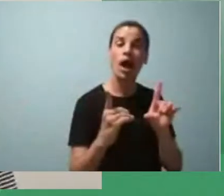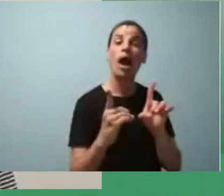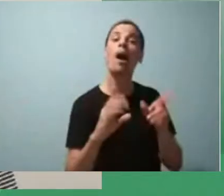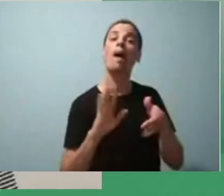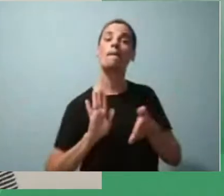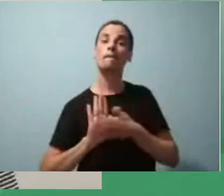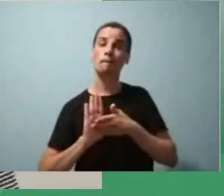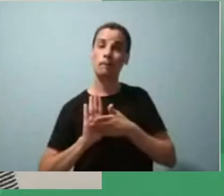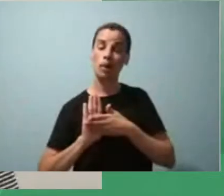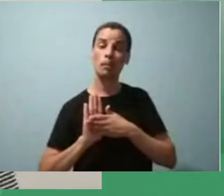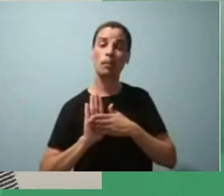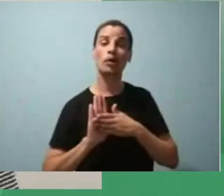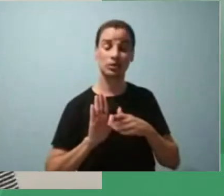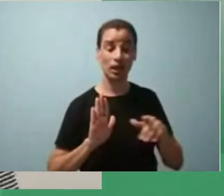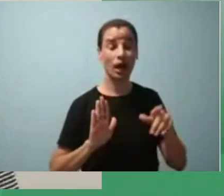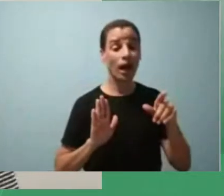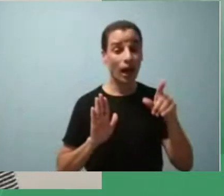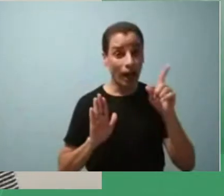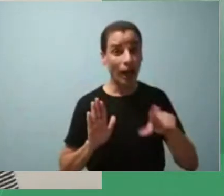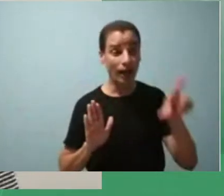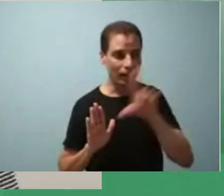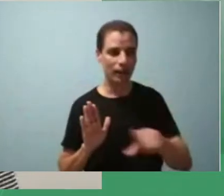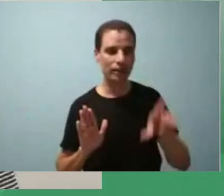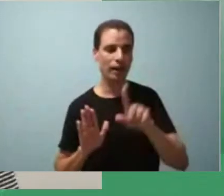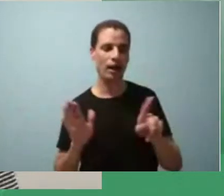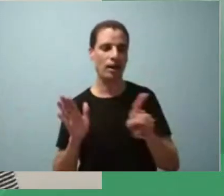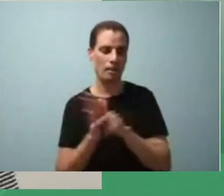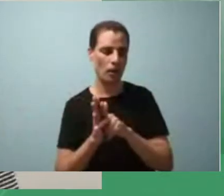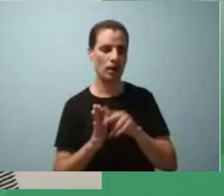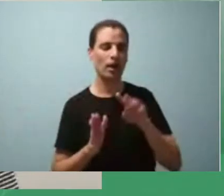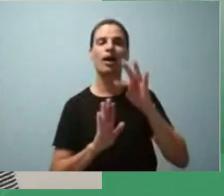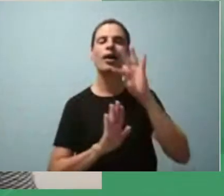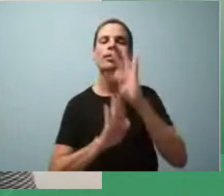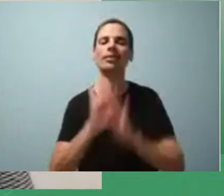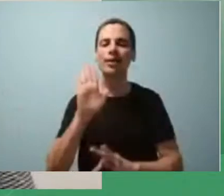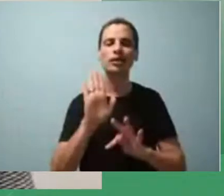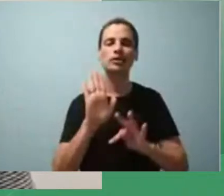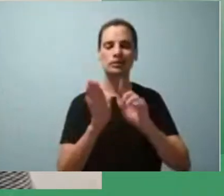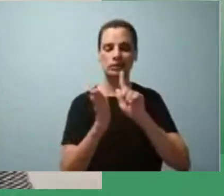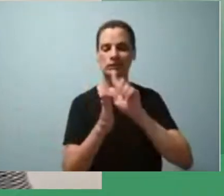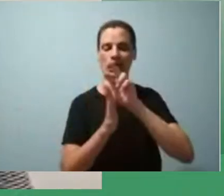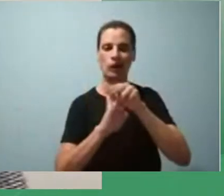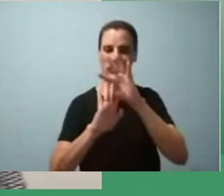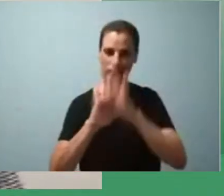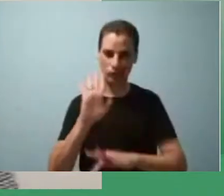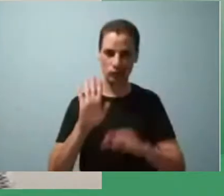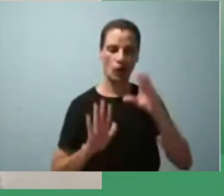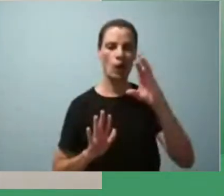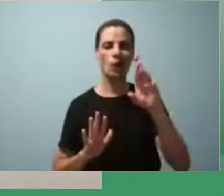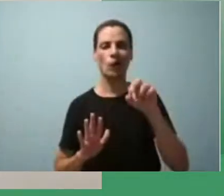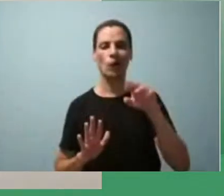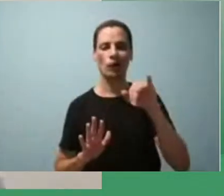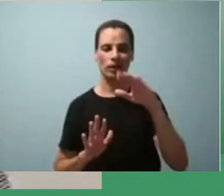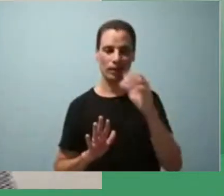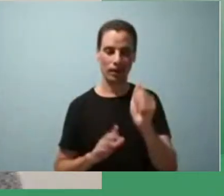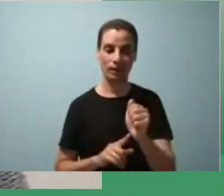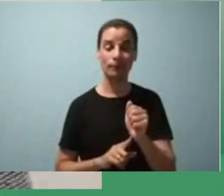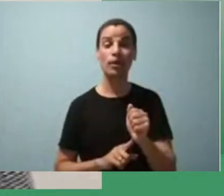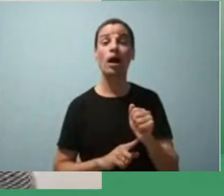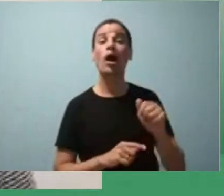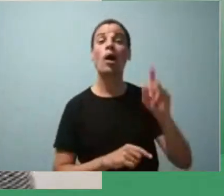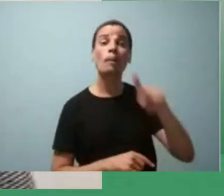gênero sexual crônica meu orientador é o professor Tiago do campus do Riacho Fundo